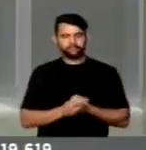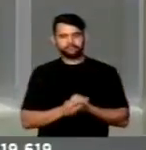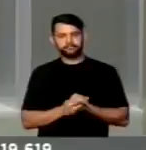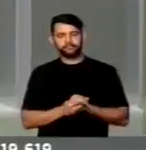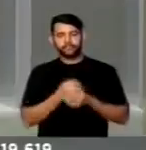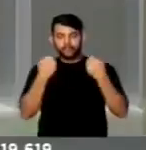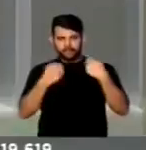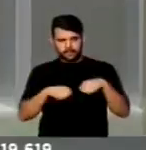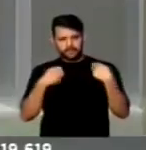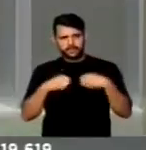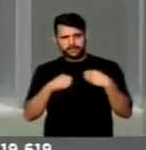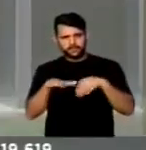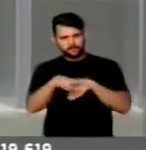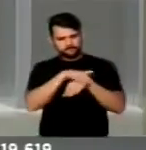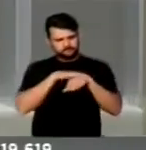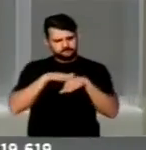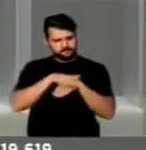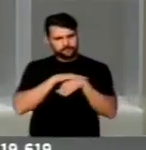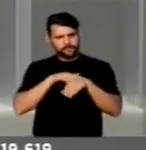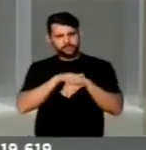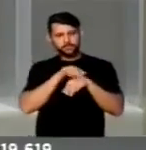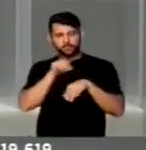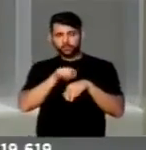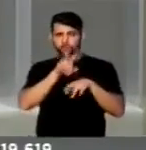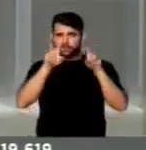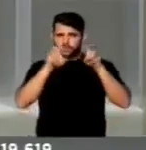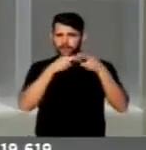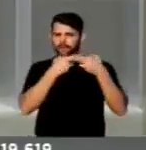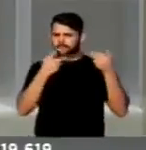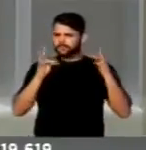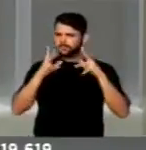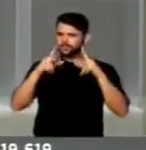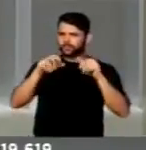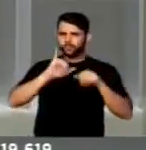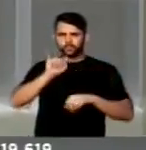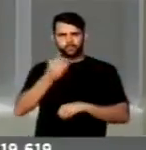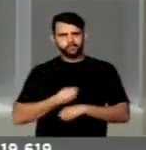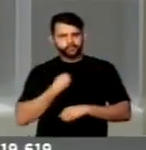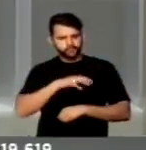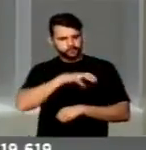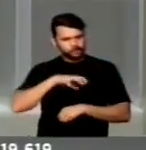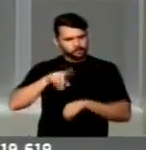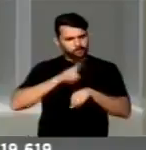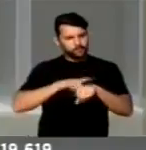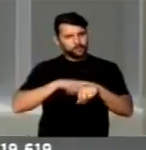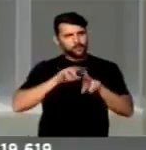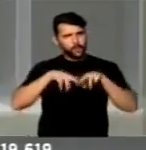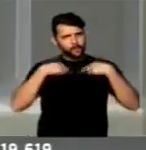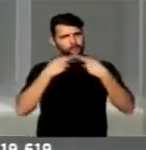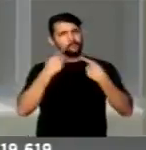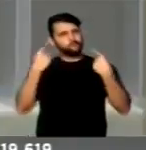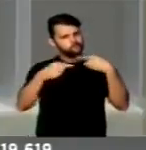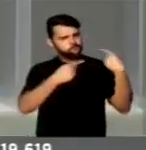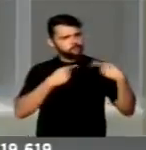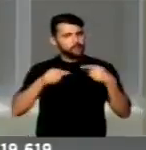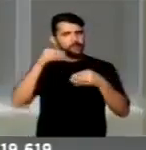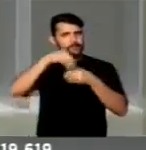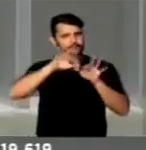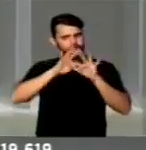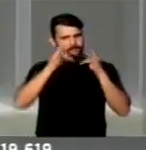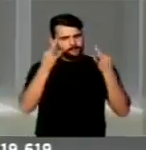É preciso dialogar sobre isso em todas as oportunidades e reuniões, nas